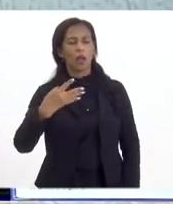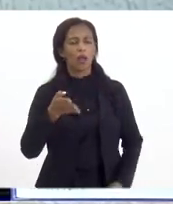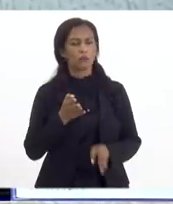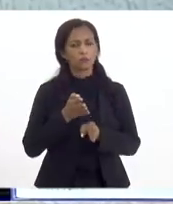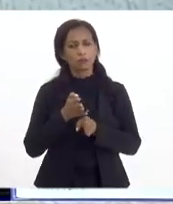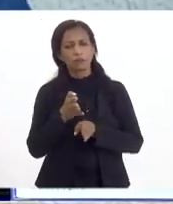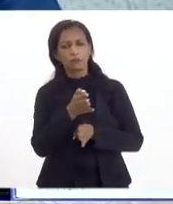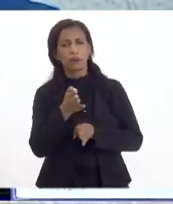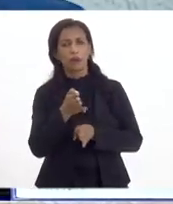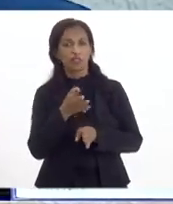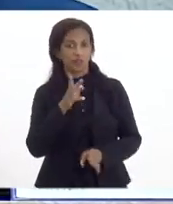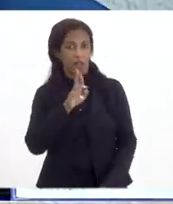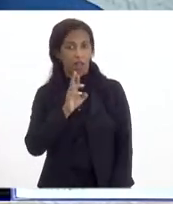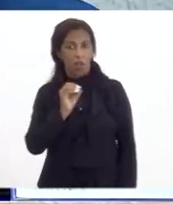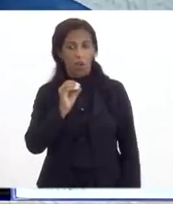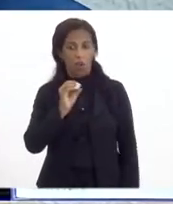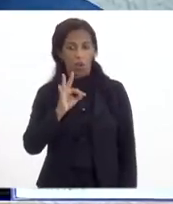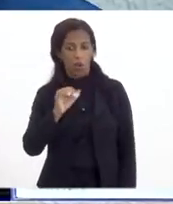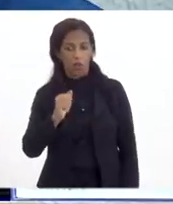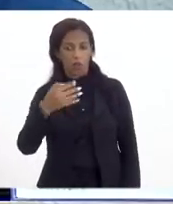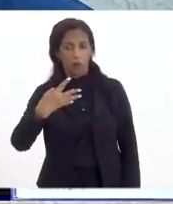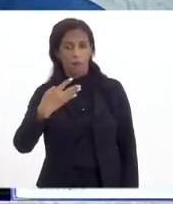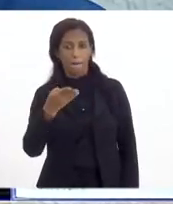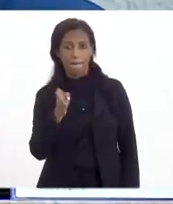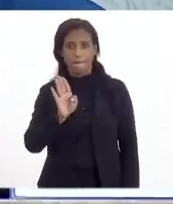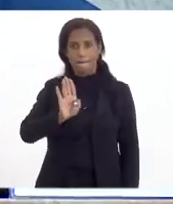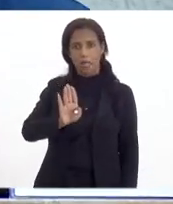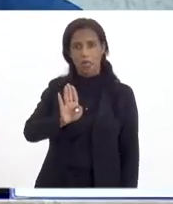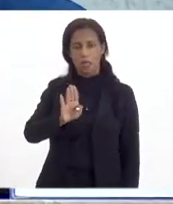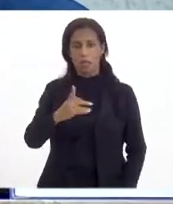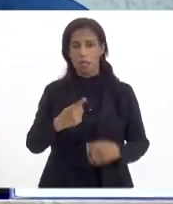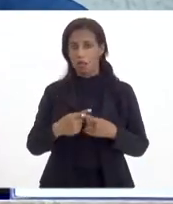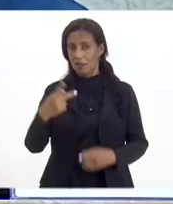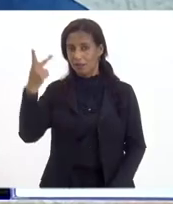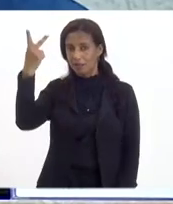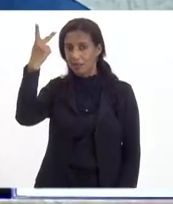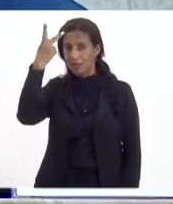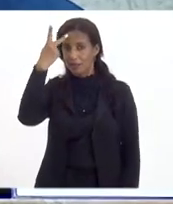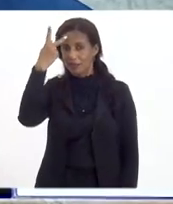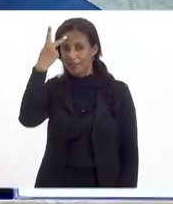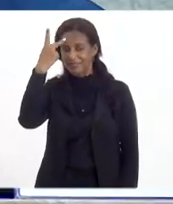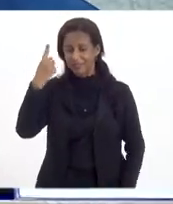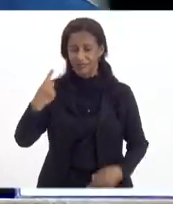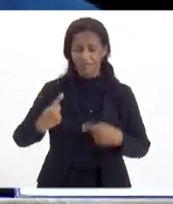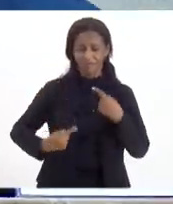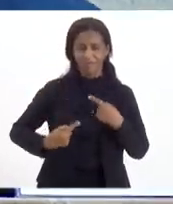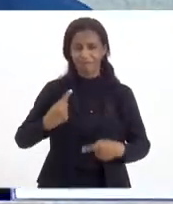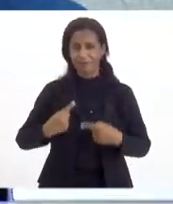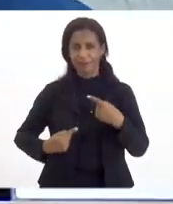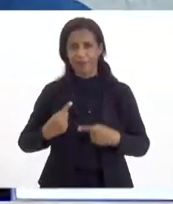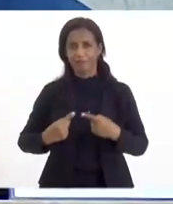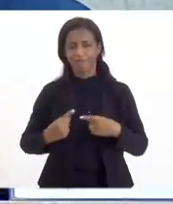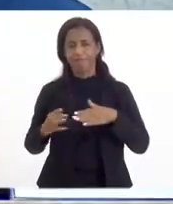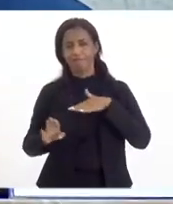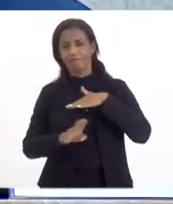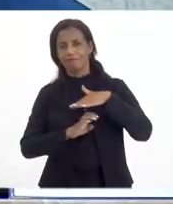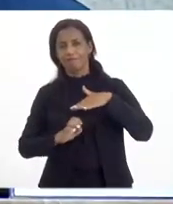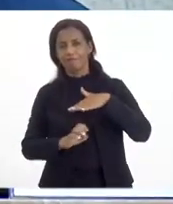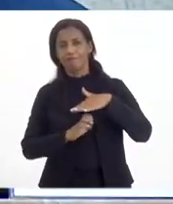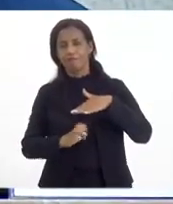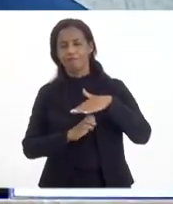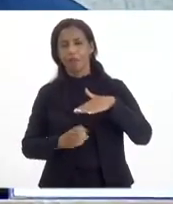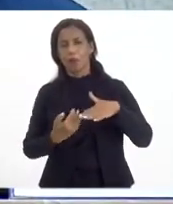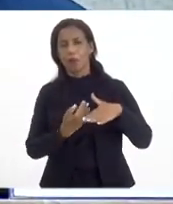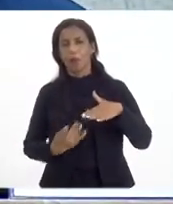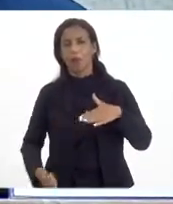fala Rota 4B, porque São Paulo está discutindo isso com a empresa pública